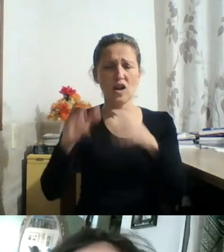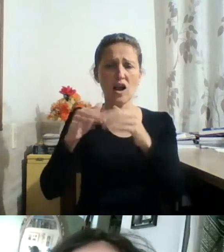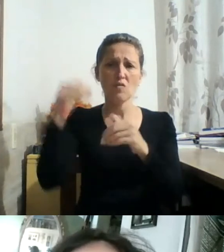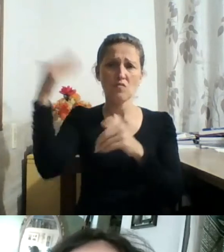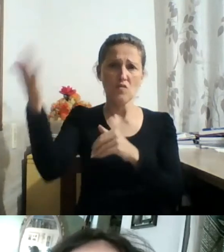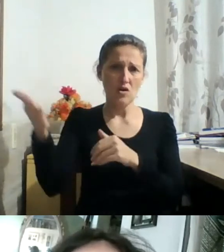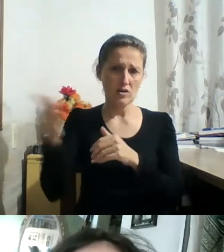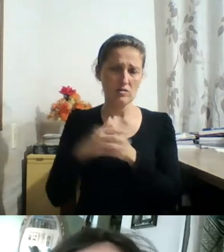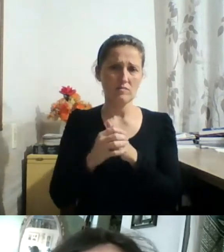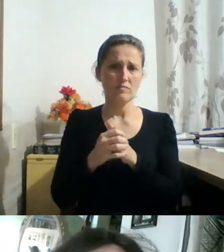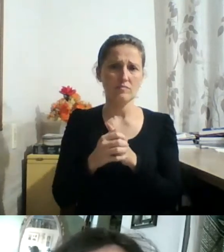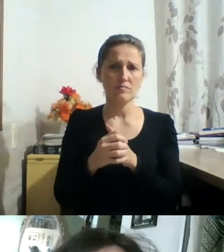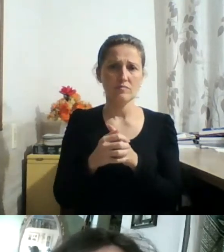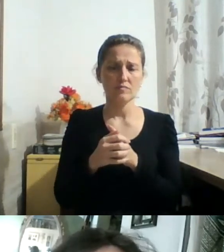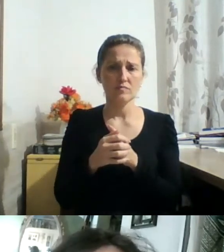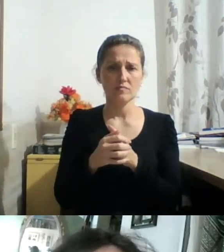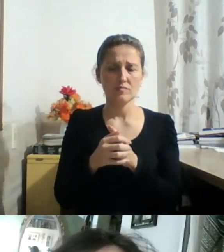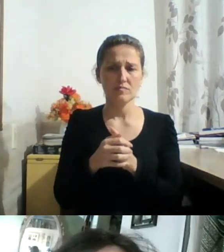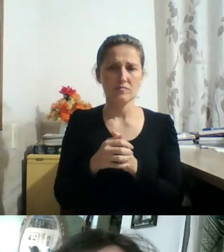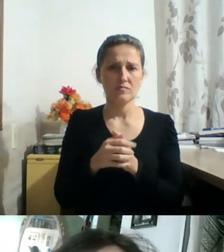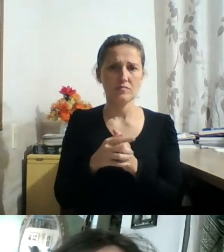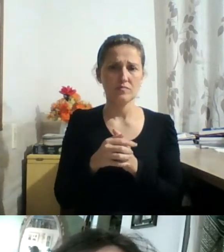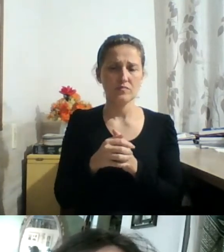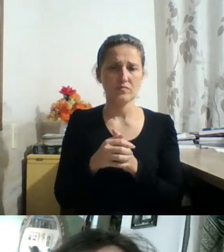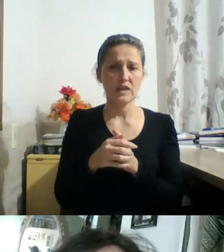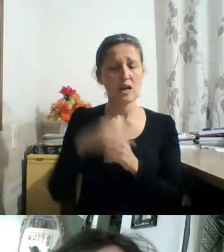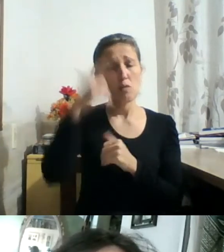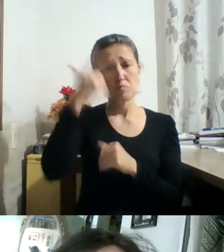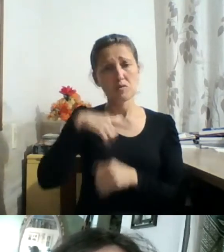fossem pessoas que, por me conhecerem muito bem,